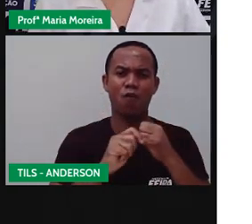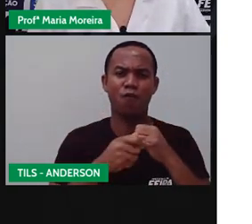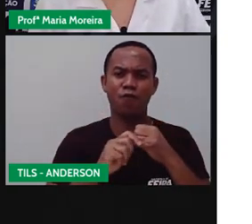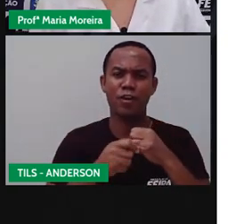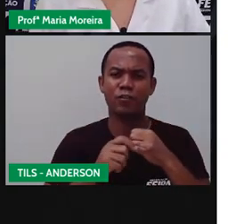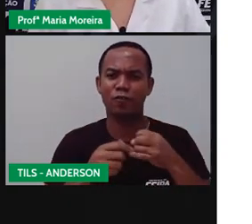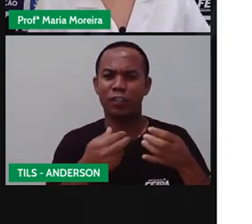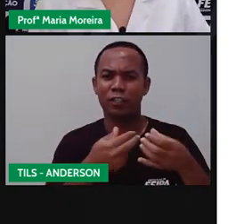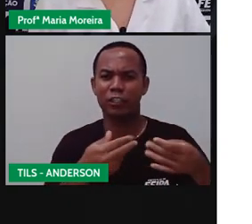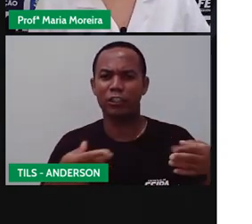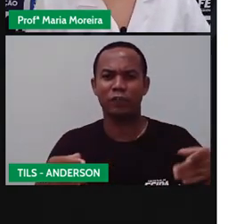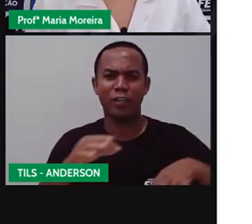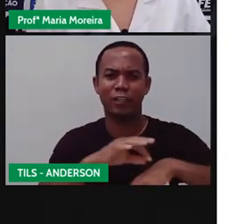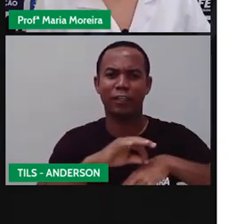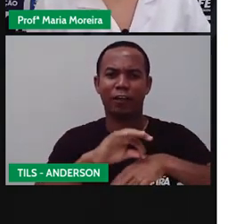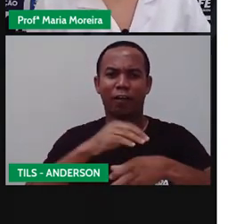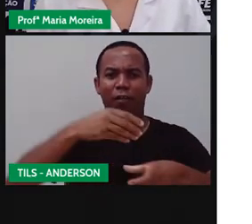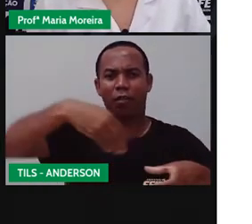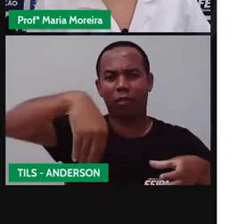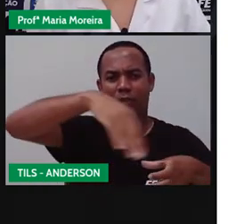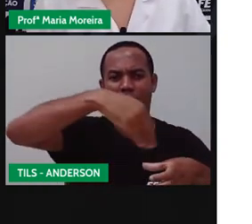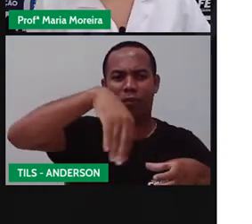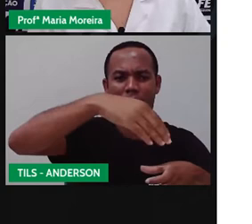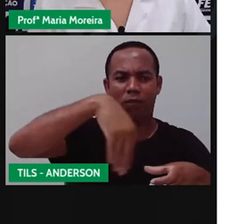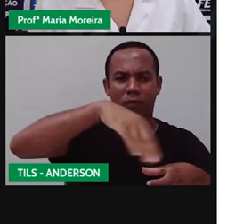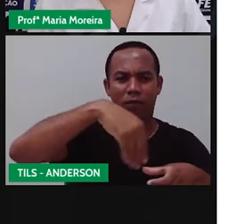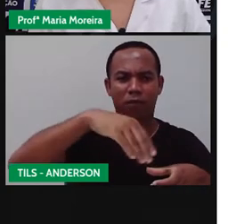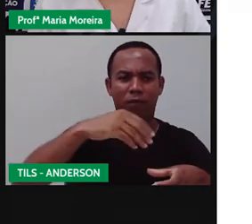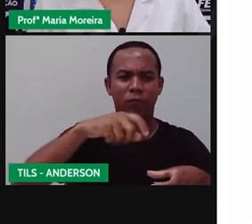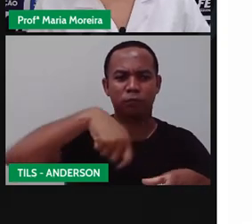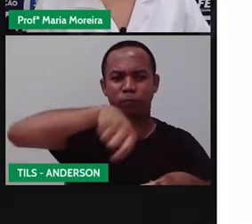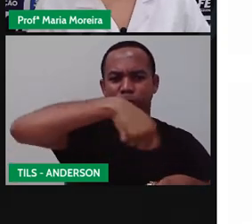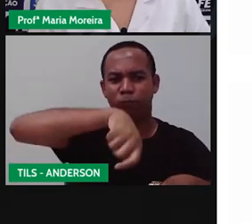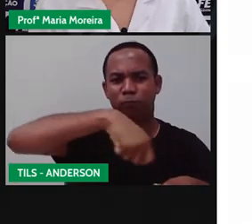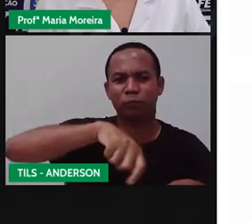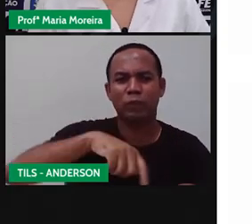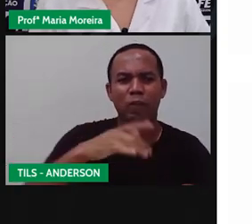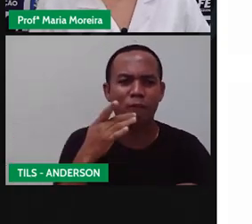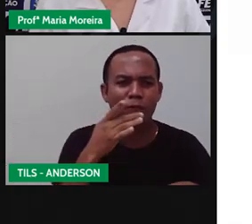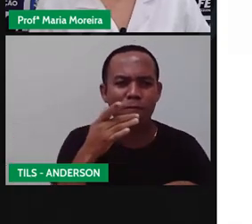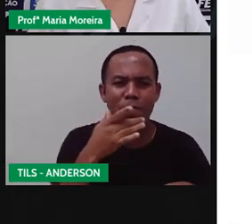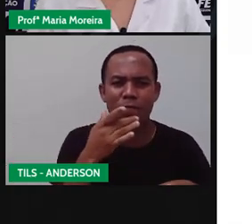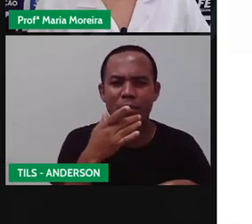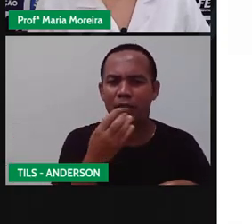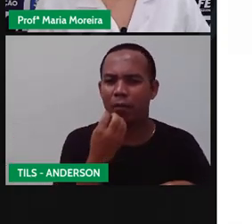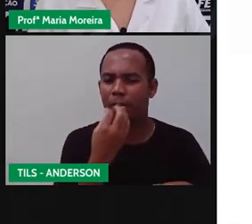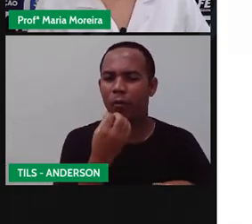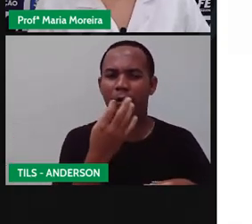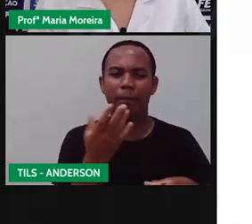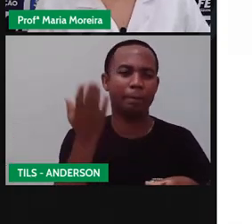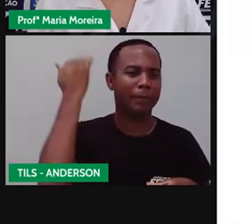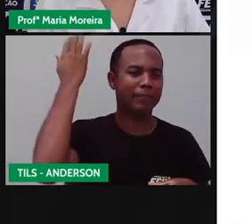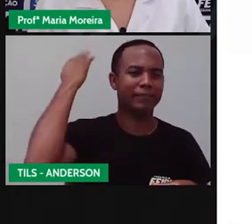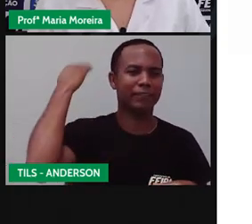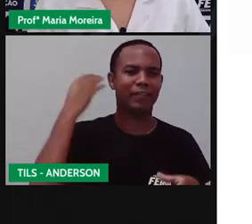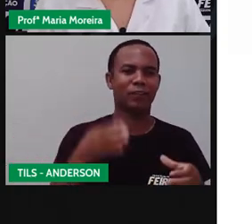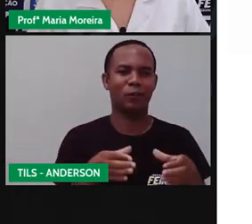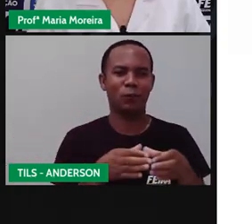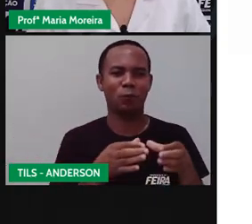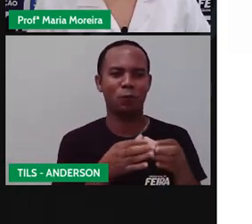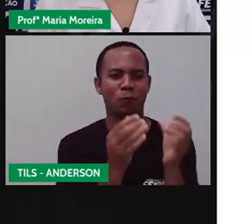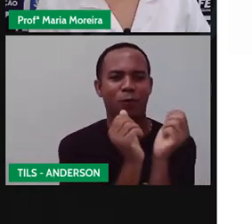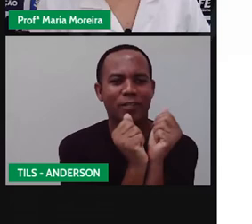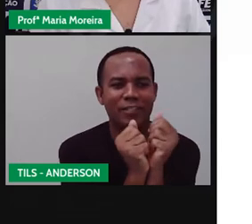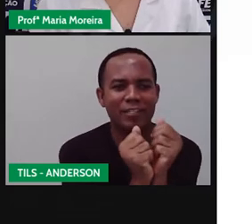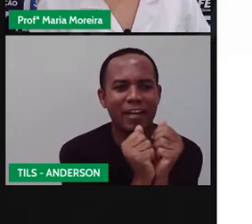rapidinho, acabou contando a história da feijoada, né? O preparo, ele era feito pelos africanos escravizados,